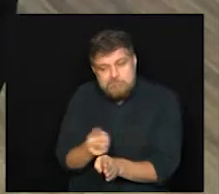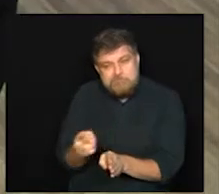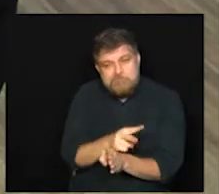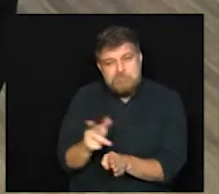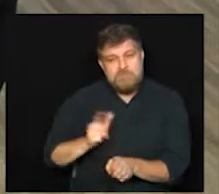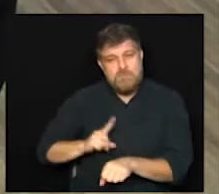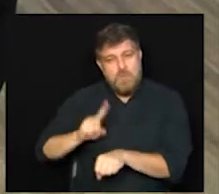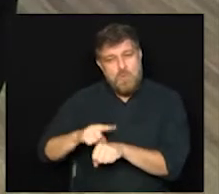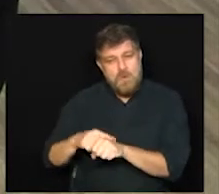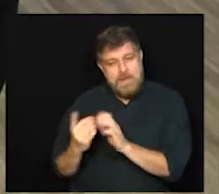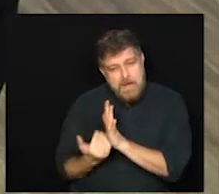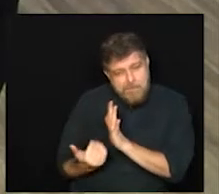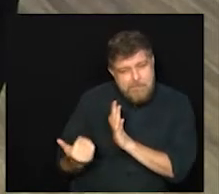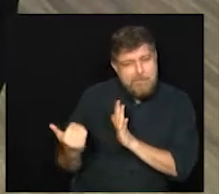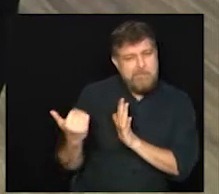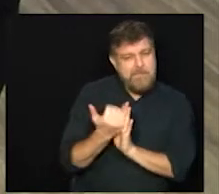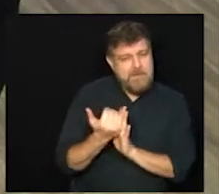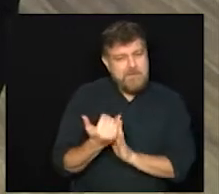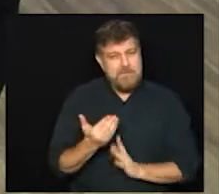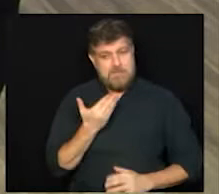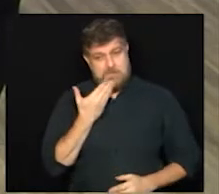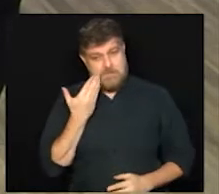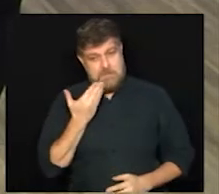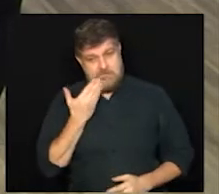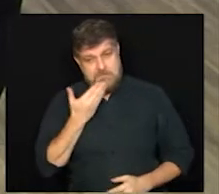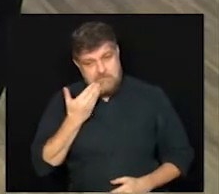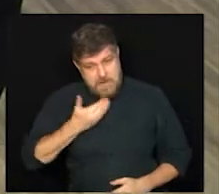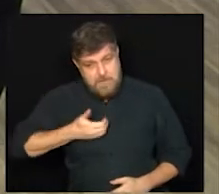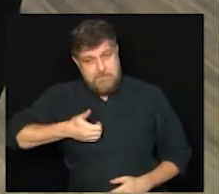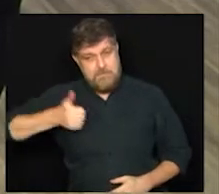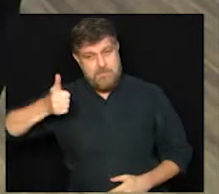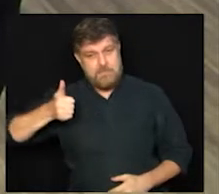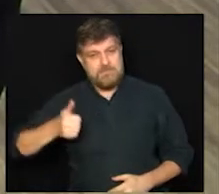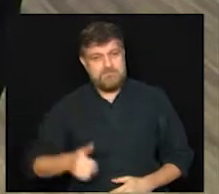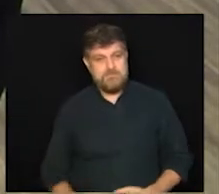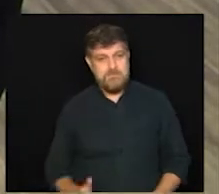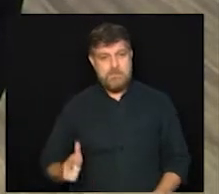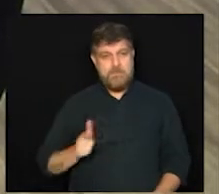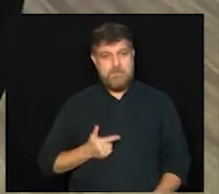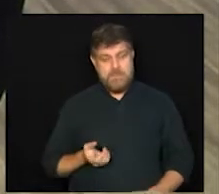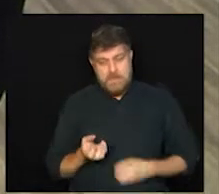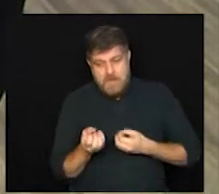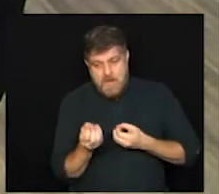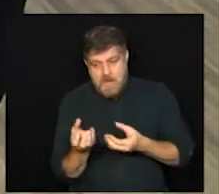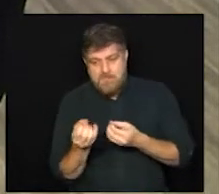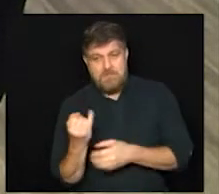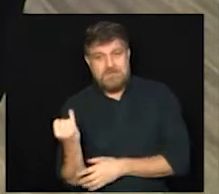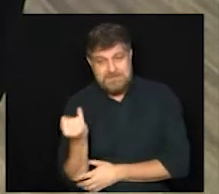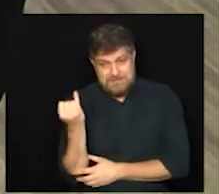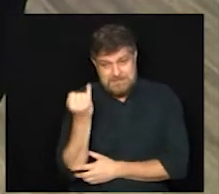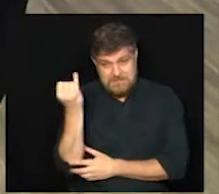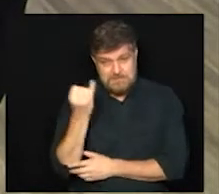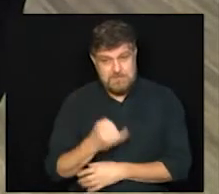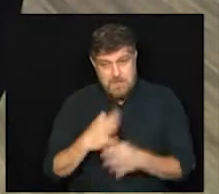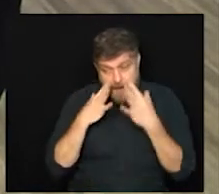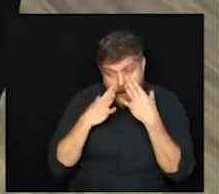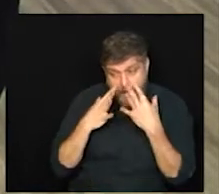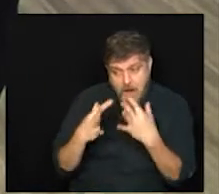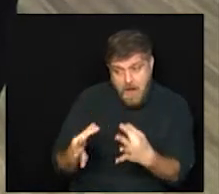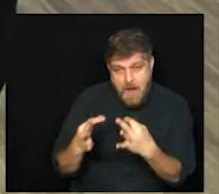ampliação, digamos que uma flexibilização um pouco maior, Gabriel. Informações importantes, mas chama atenção,